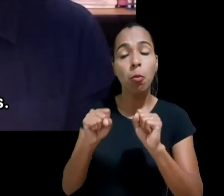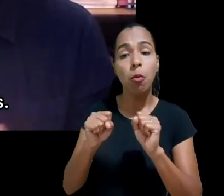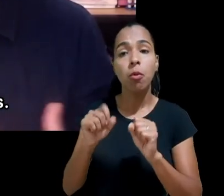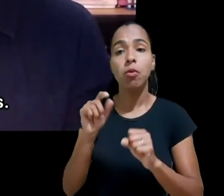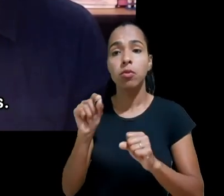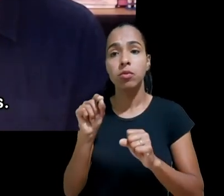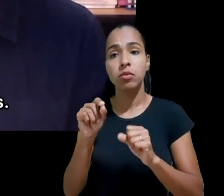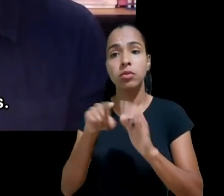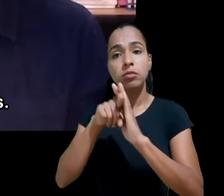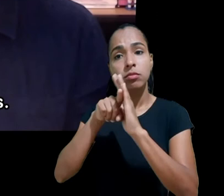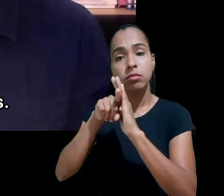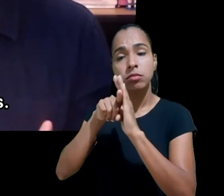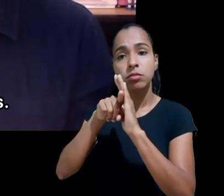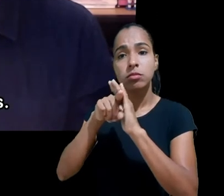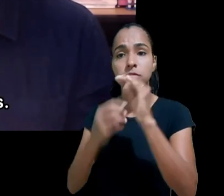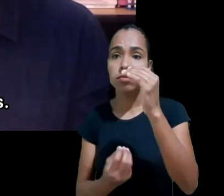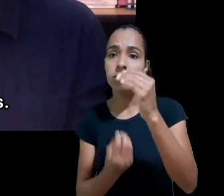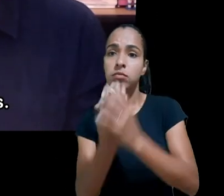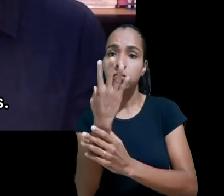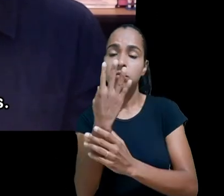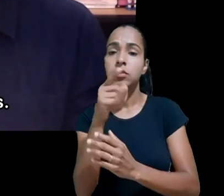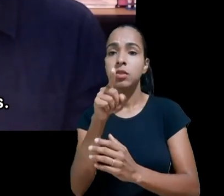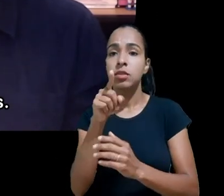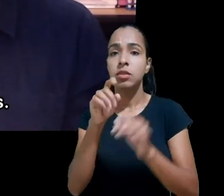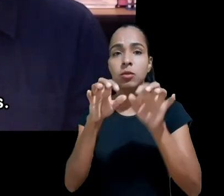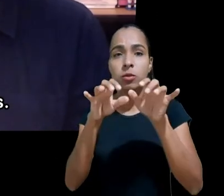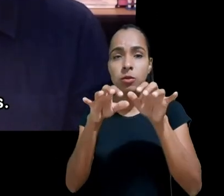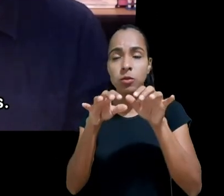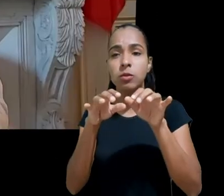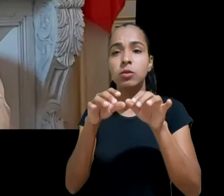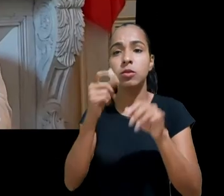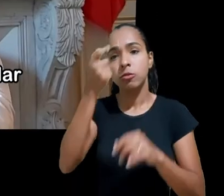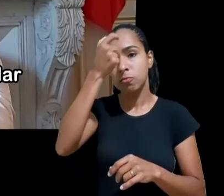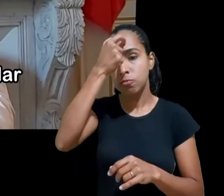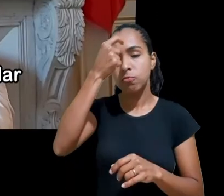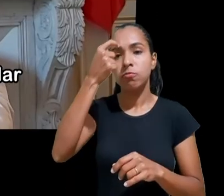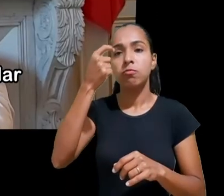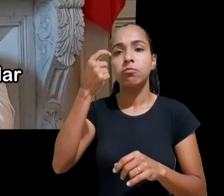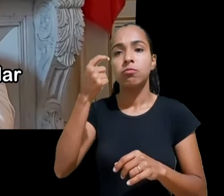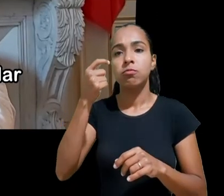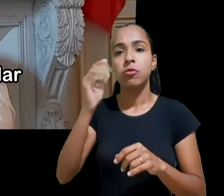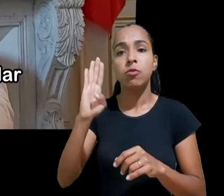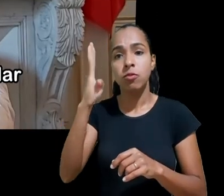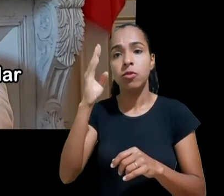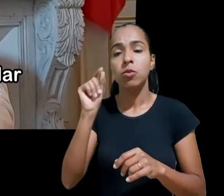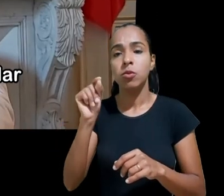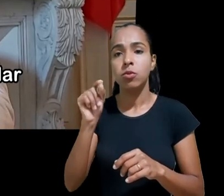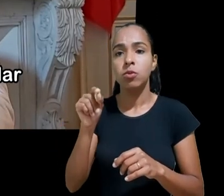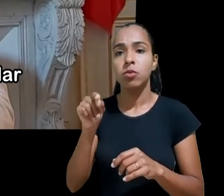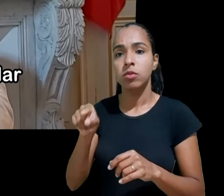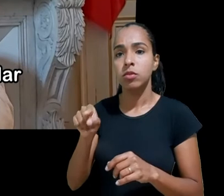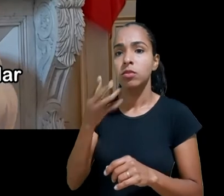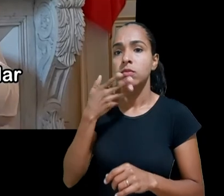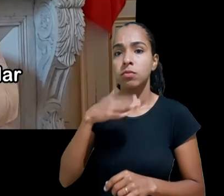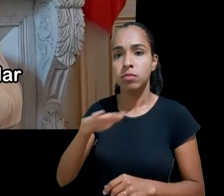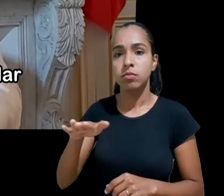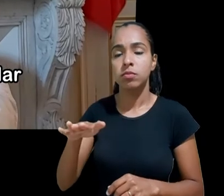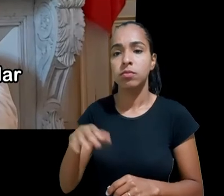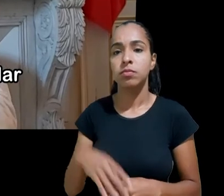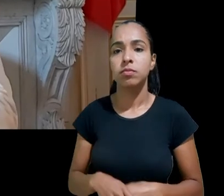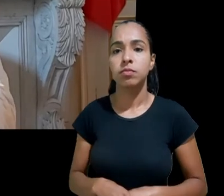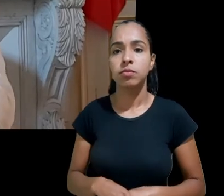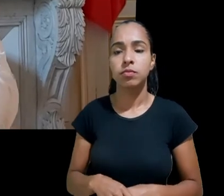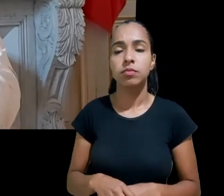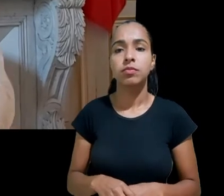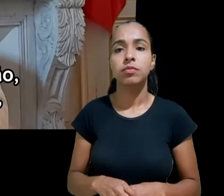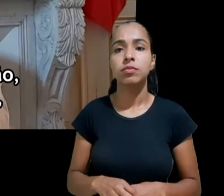se for em detrimento do interesse maior das crianças se tem a oportunidade de falar neste fórum